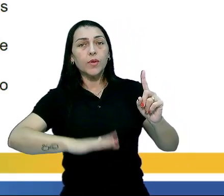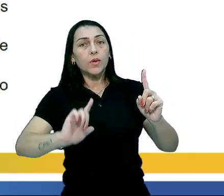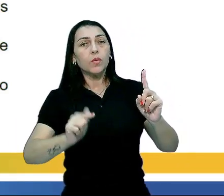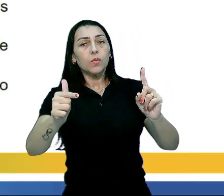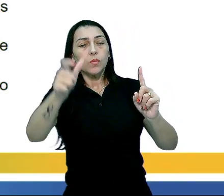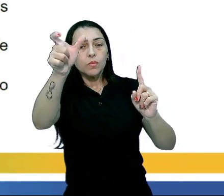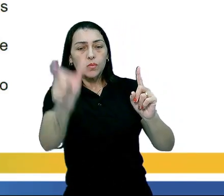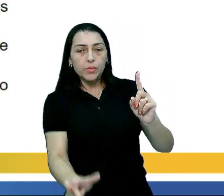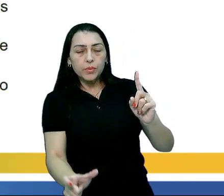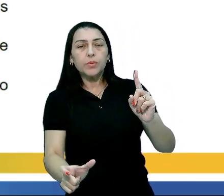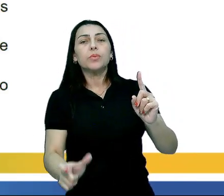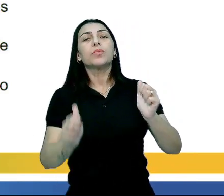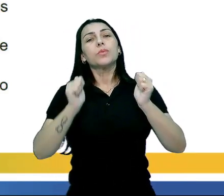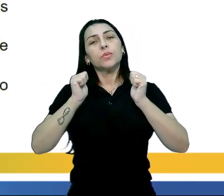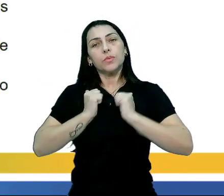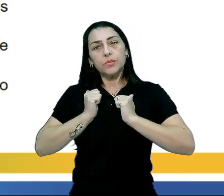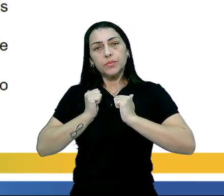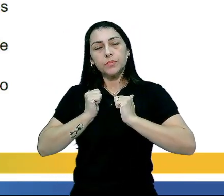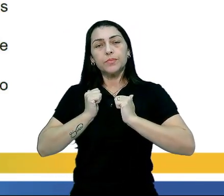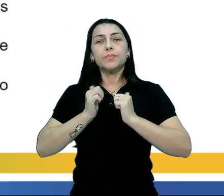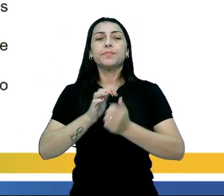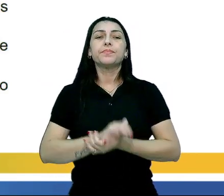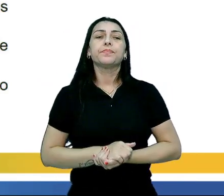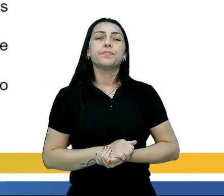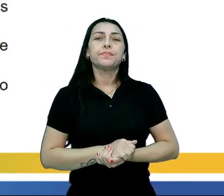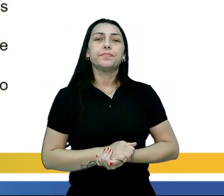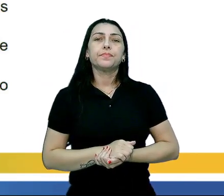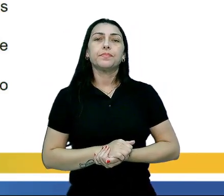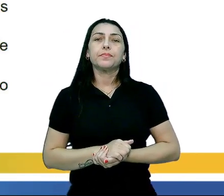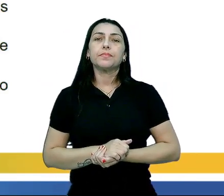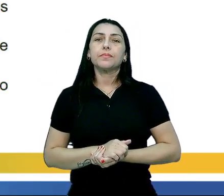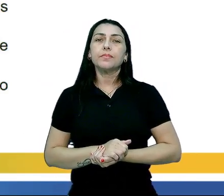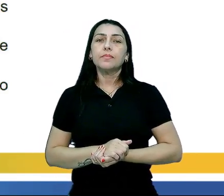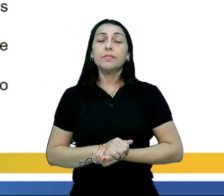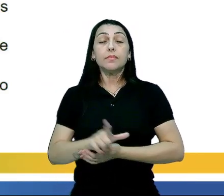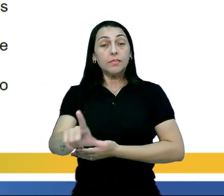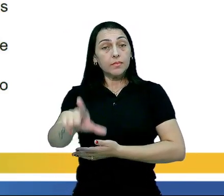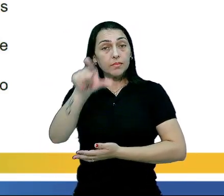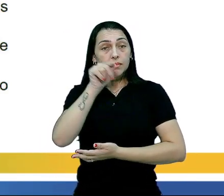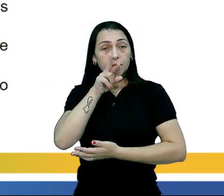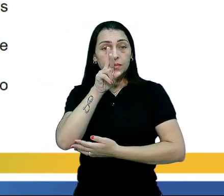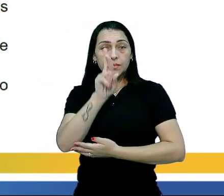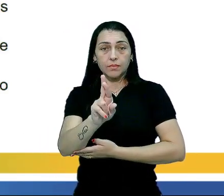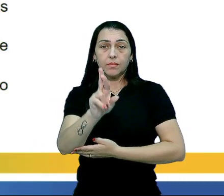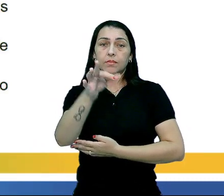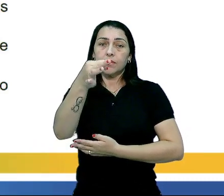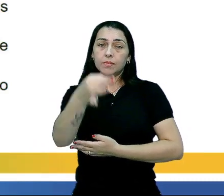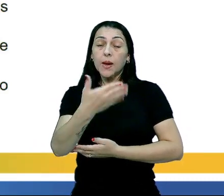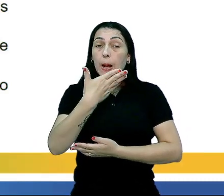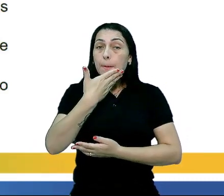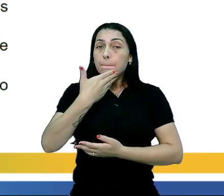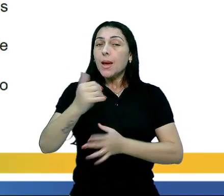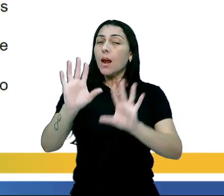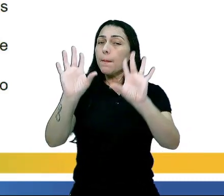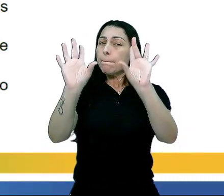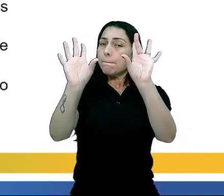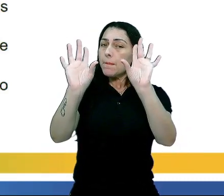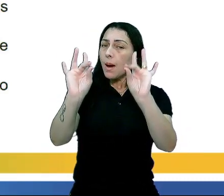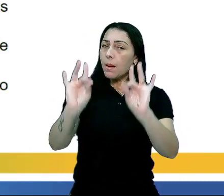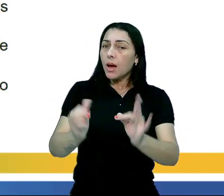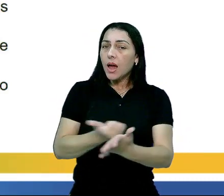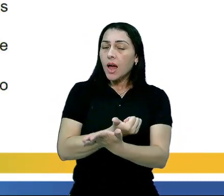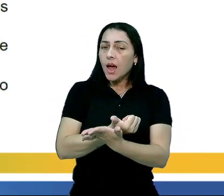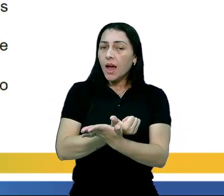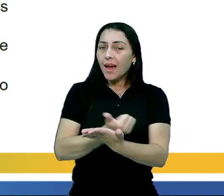gerando um comportamento de uma outra pessoa. Assinale a alternativa que